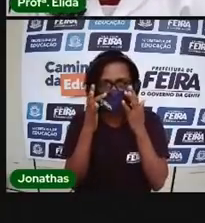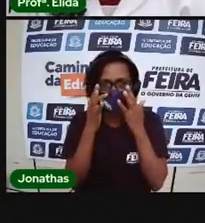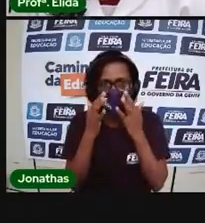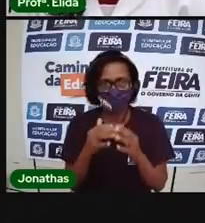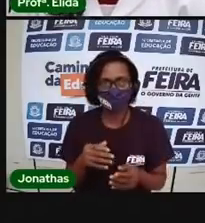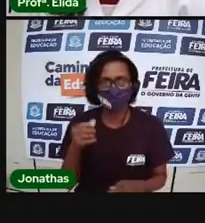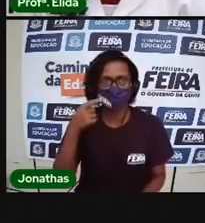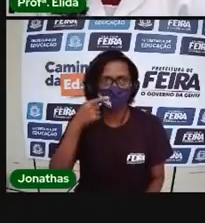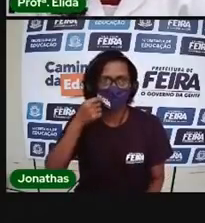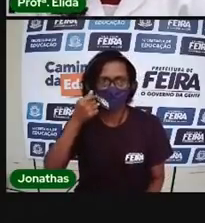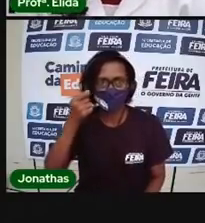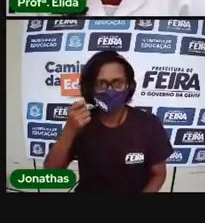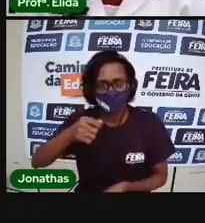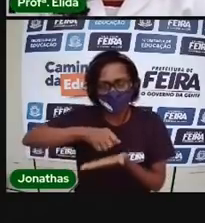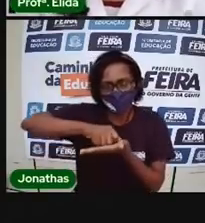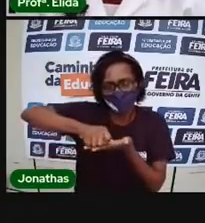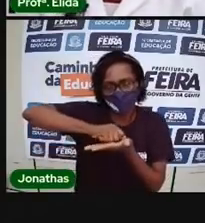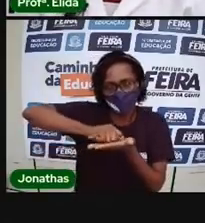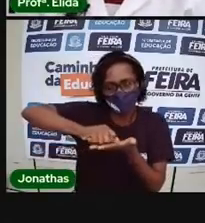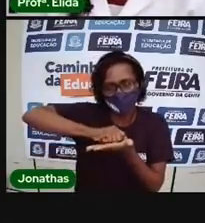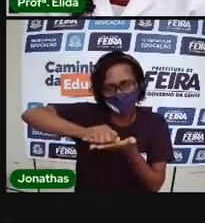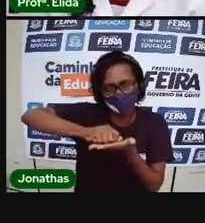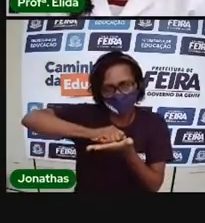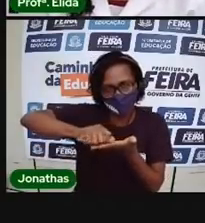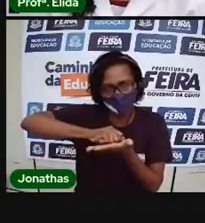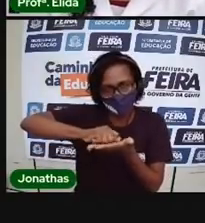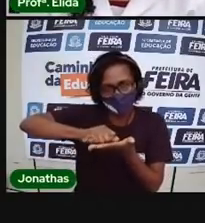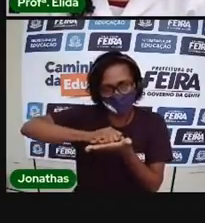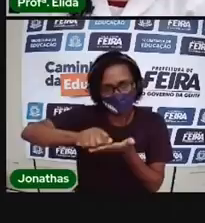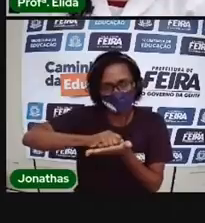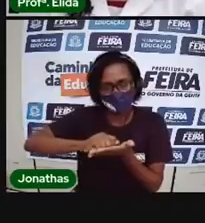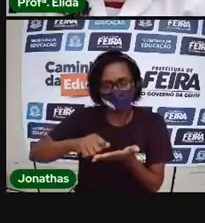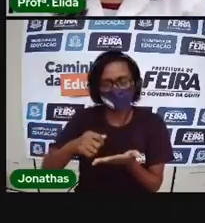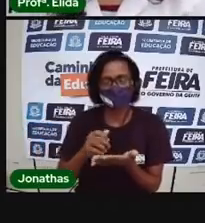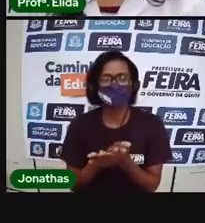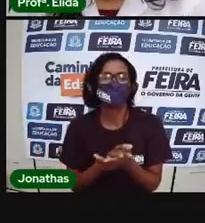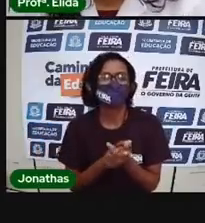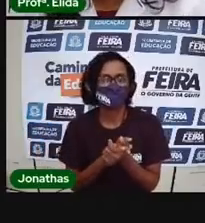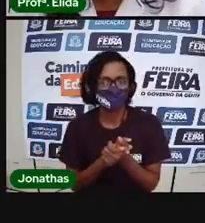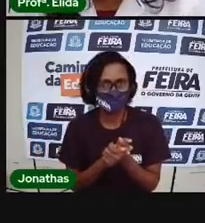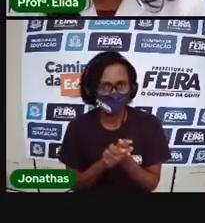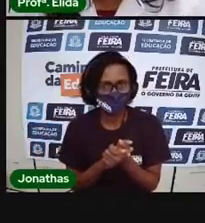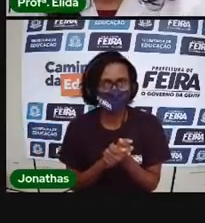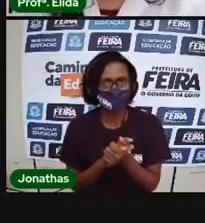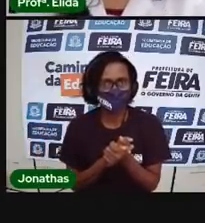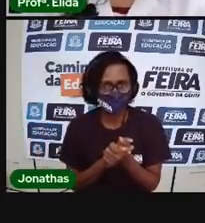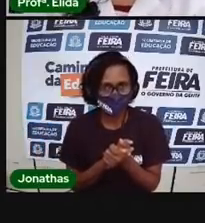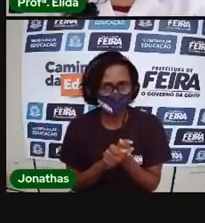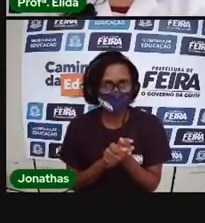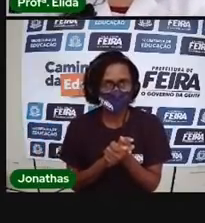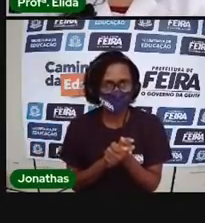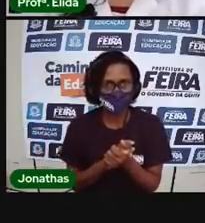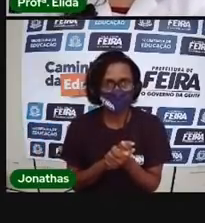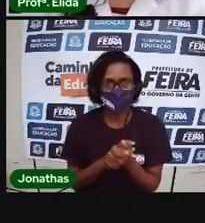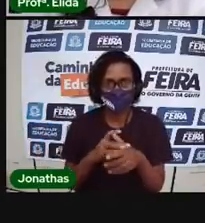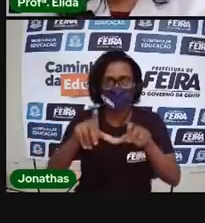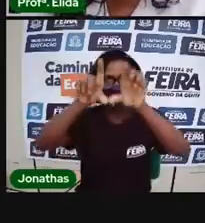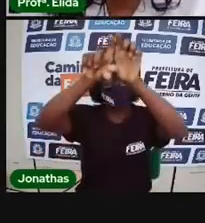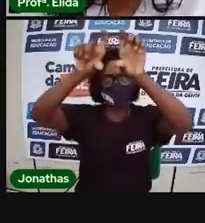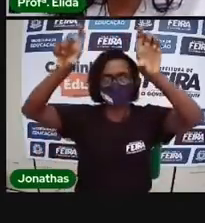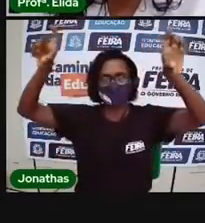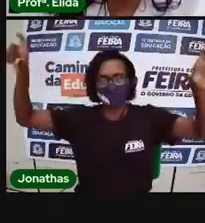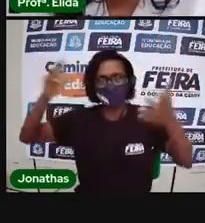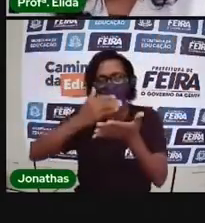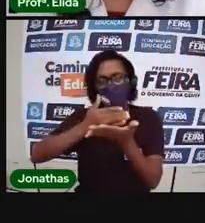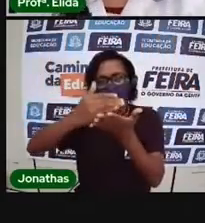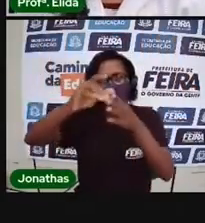Lápis e borracha na mão de novo. E já sabe a regra, né? Início de frase, nome próprio, que é?